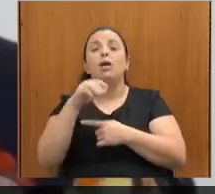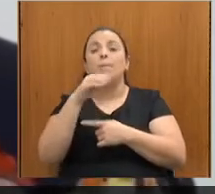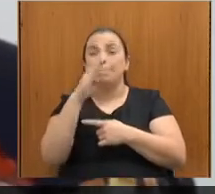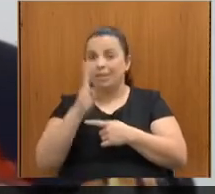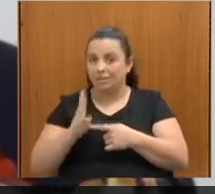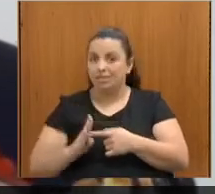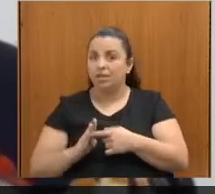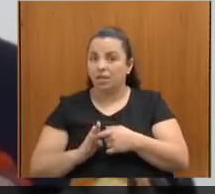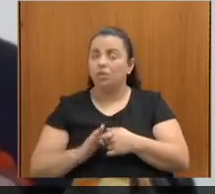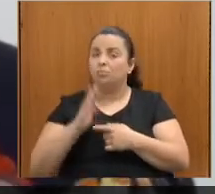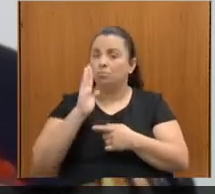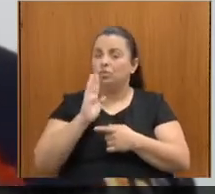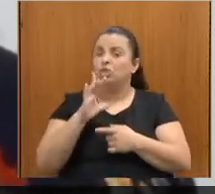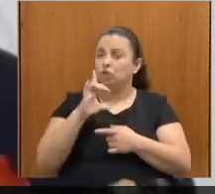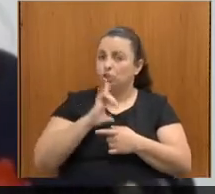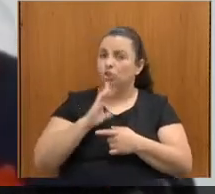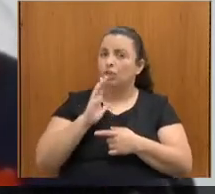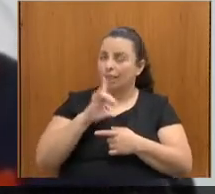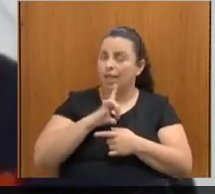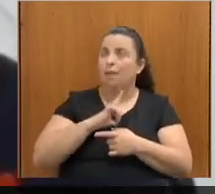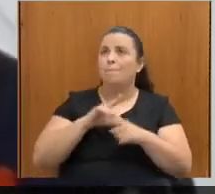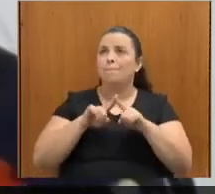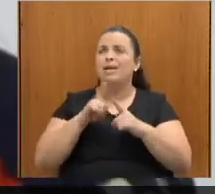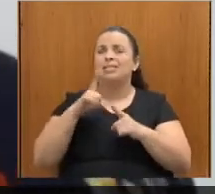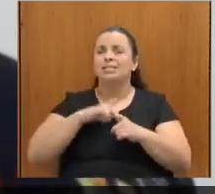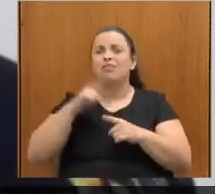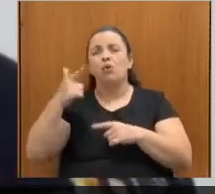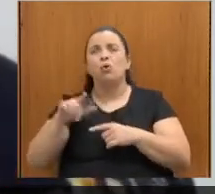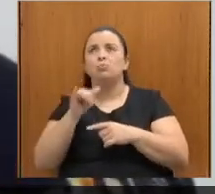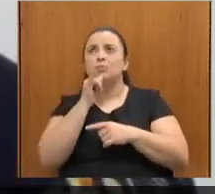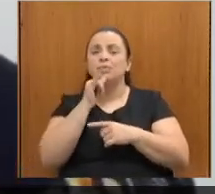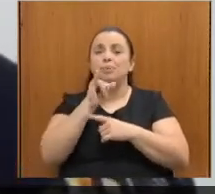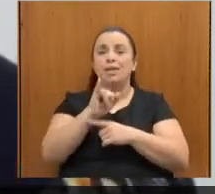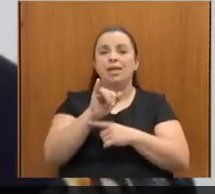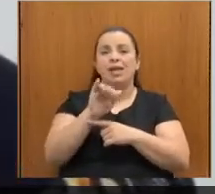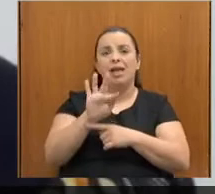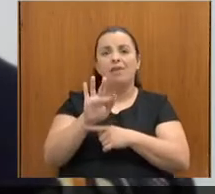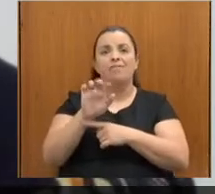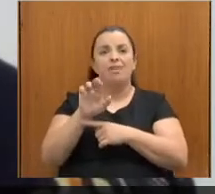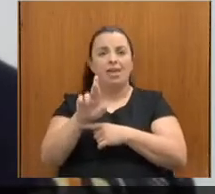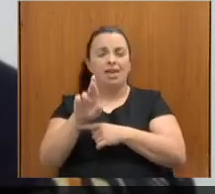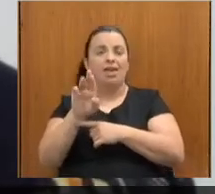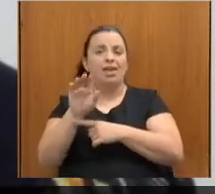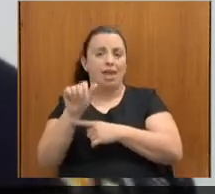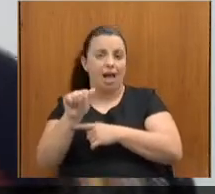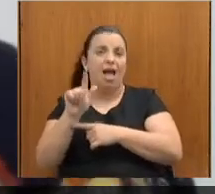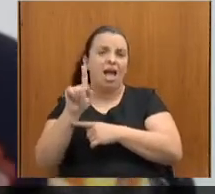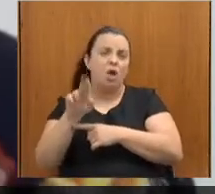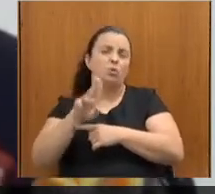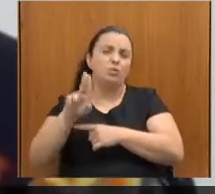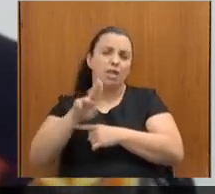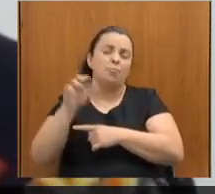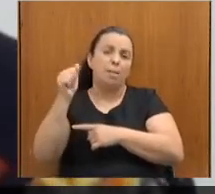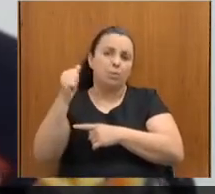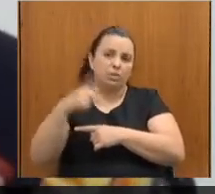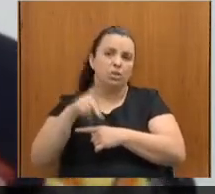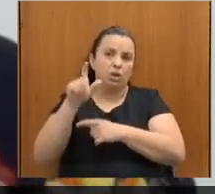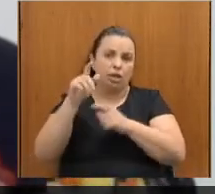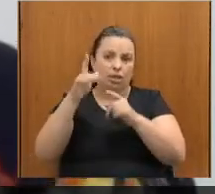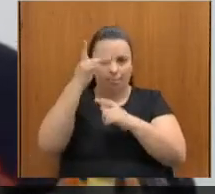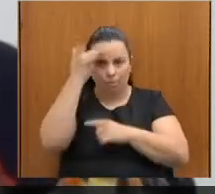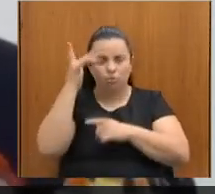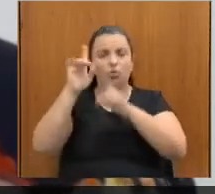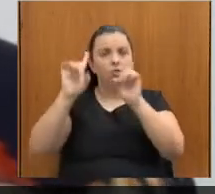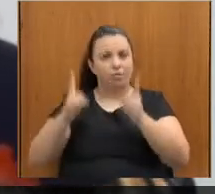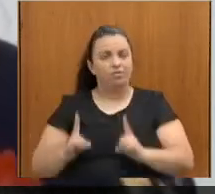também em outras versões que são o IFBRA, hoje usado na Aposentadoria Especial da Pessoa com Deficiência, e a última versão que nós temos